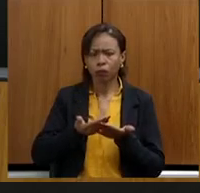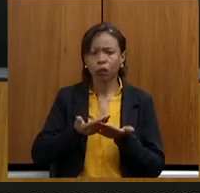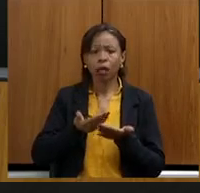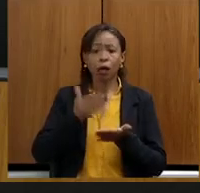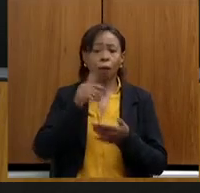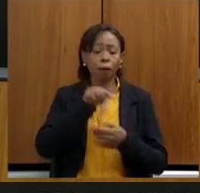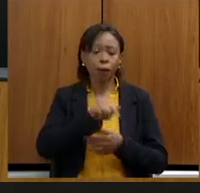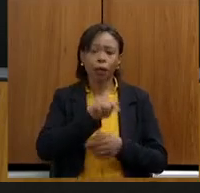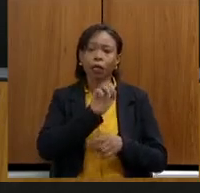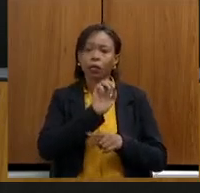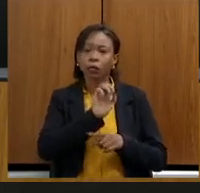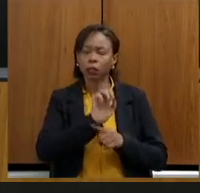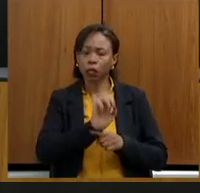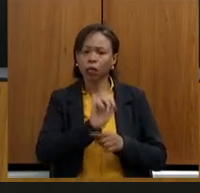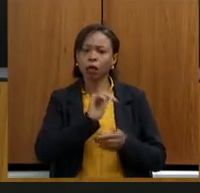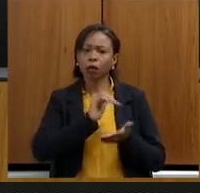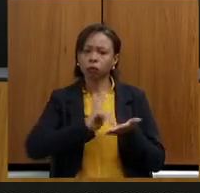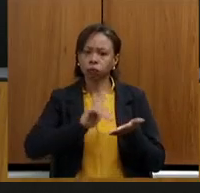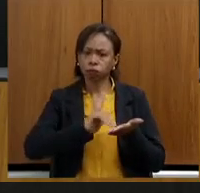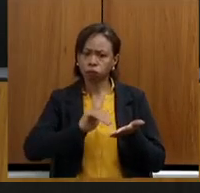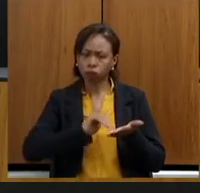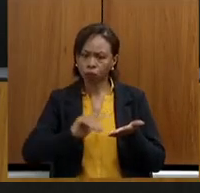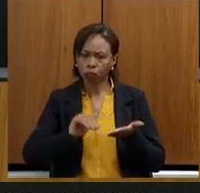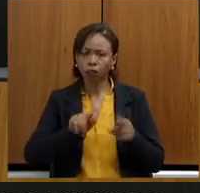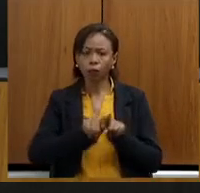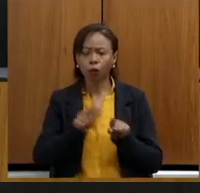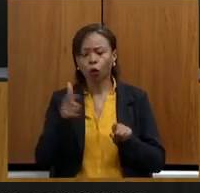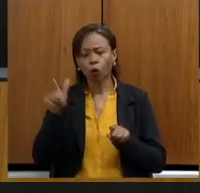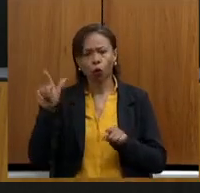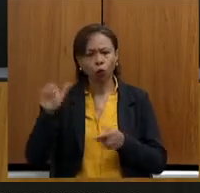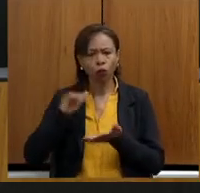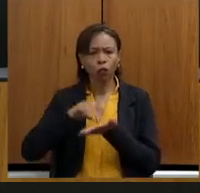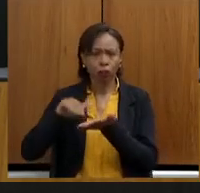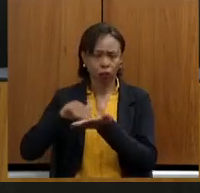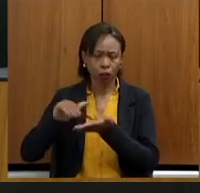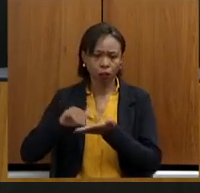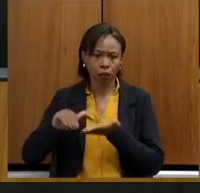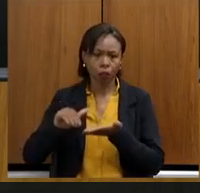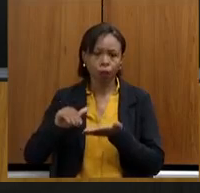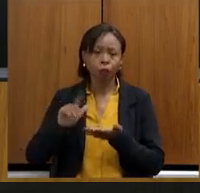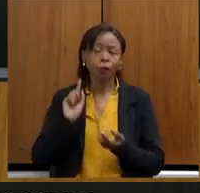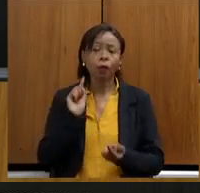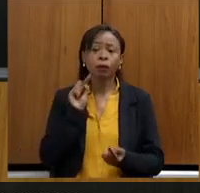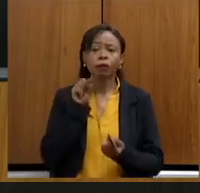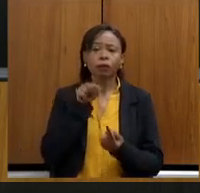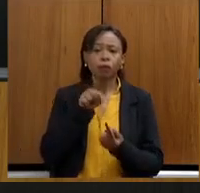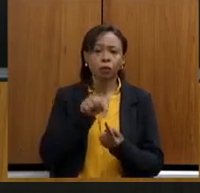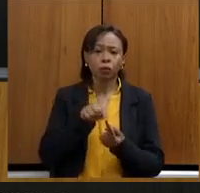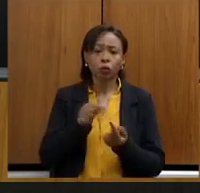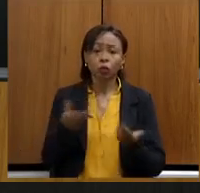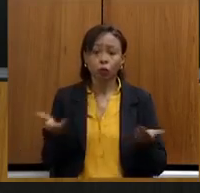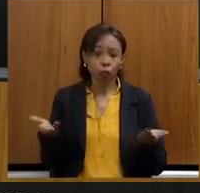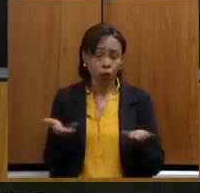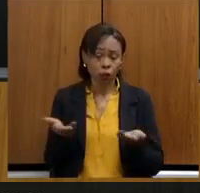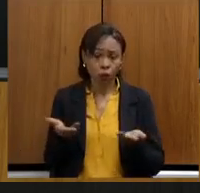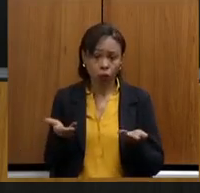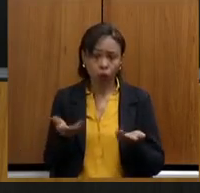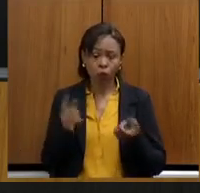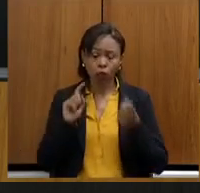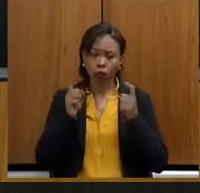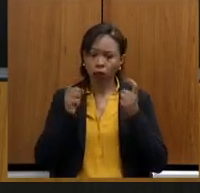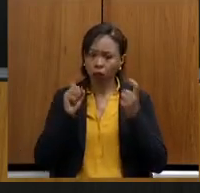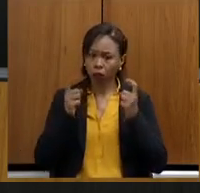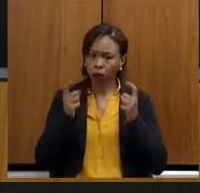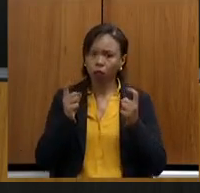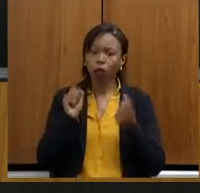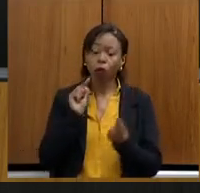Estado e outras secretarias afins para que, ao longo dessa reunião aqui, nós